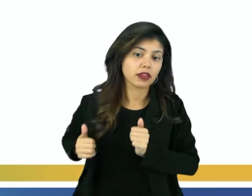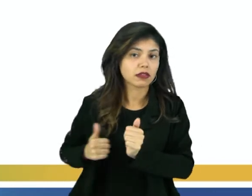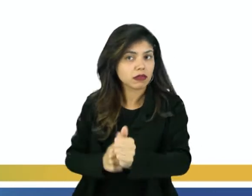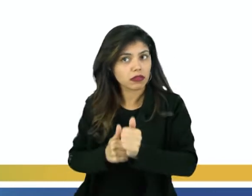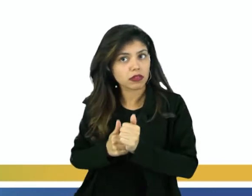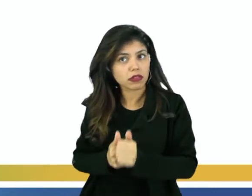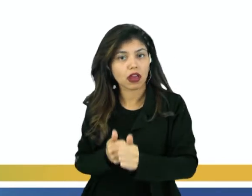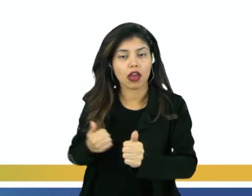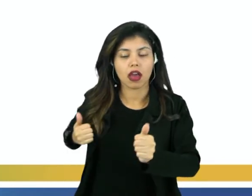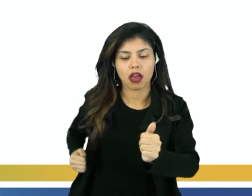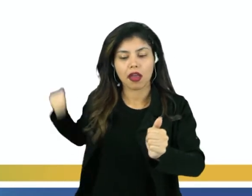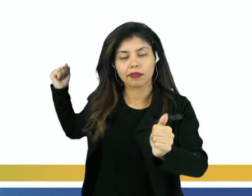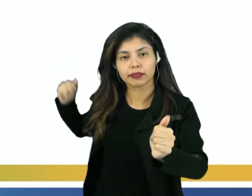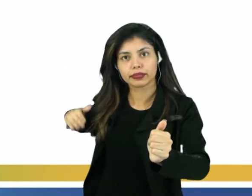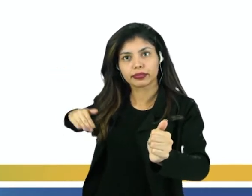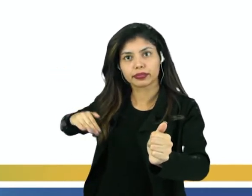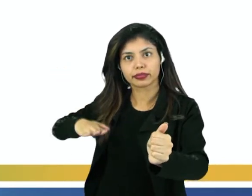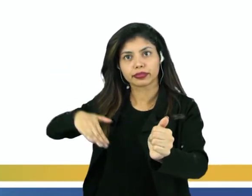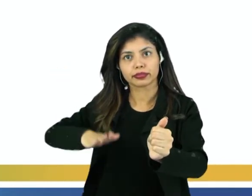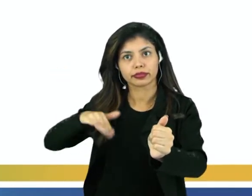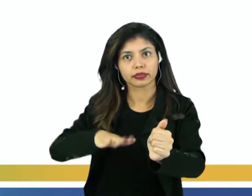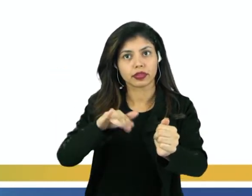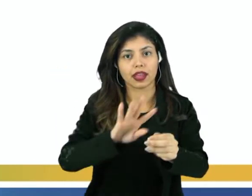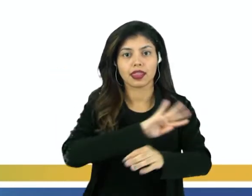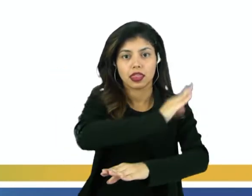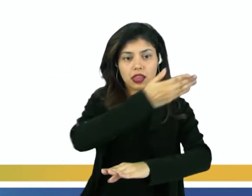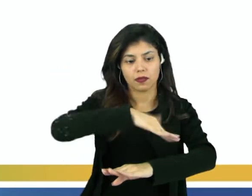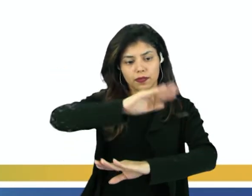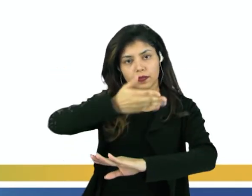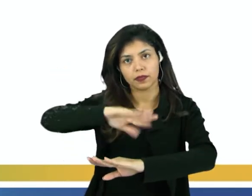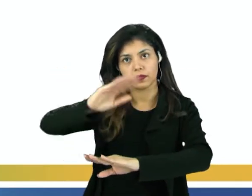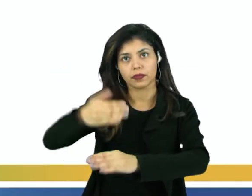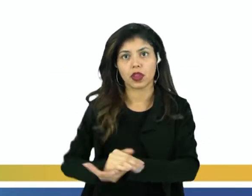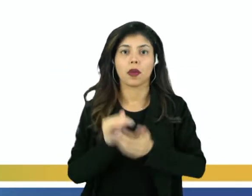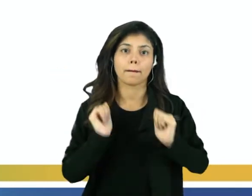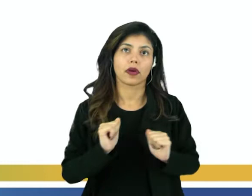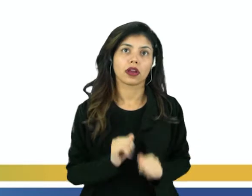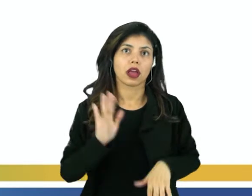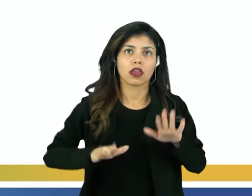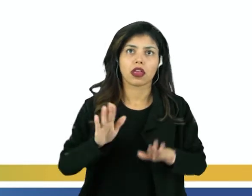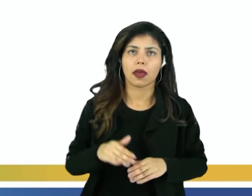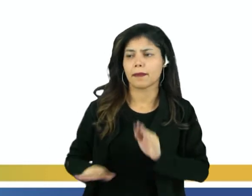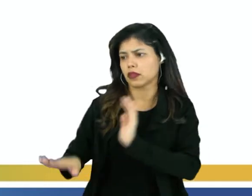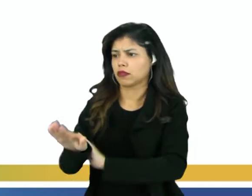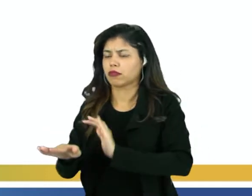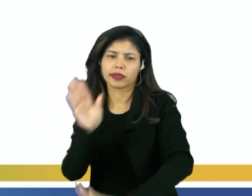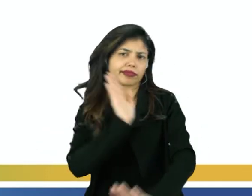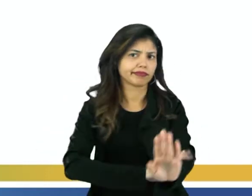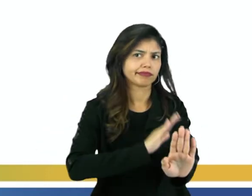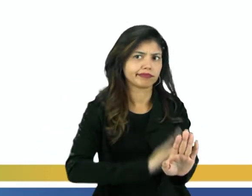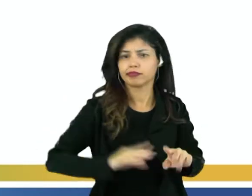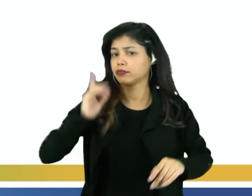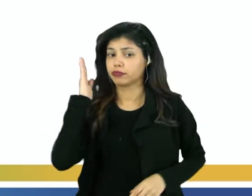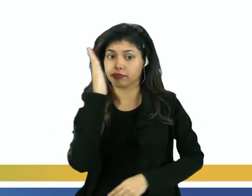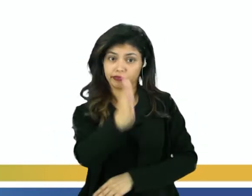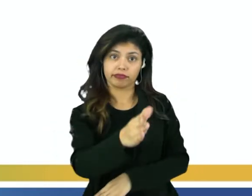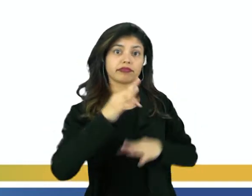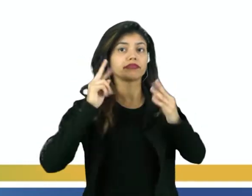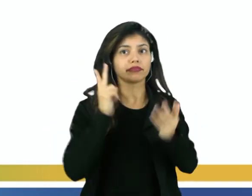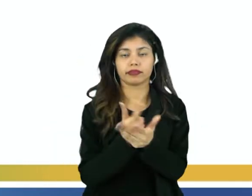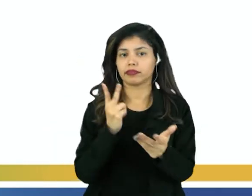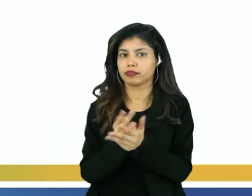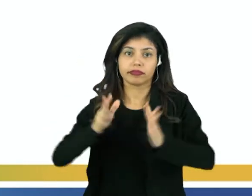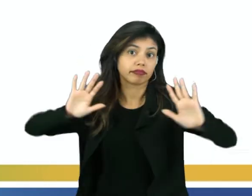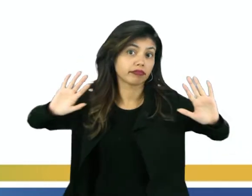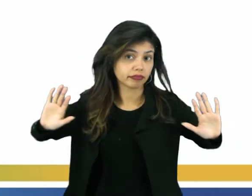o curso, as águas vão seguindo o curso das montanhas. Então, pode ser que ela, um momento, vá para o lado direito, para lado esquerdo, siga em frente, é dessa